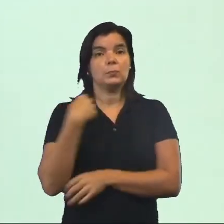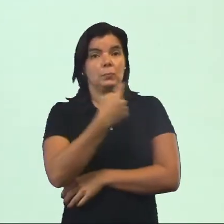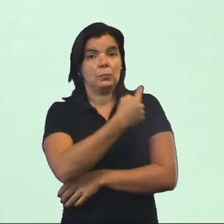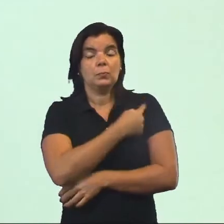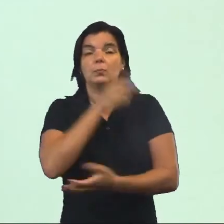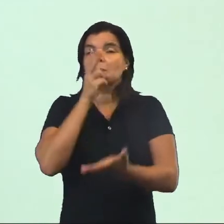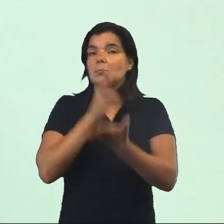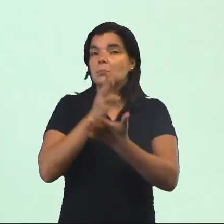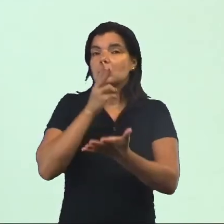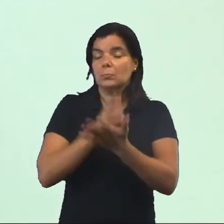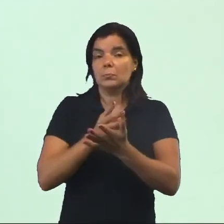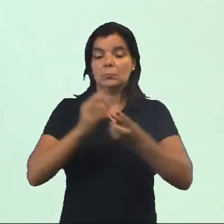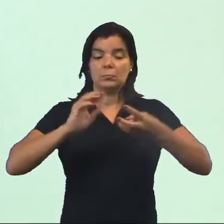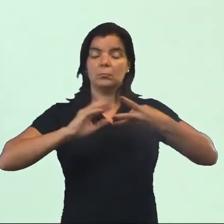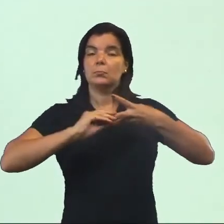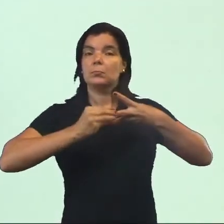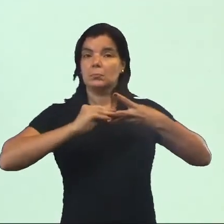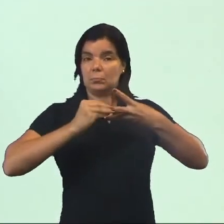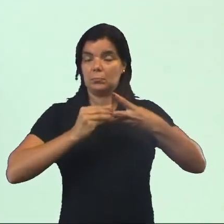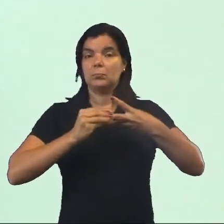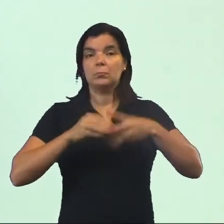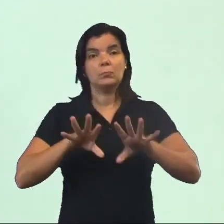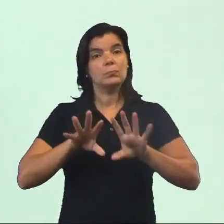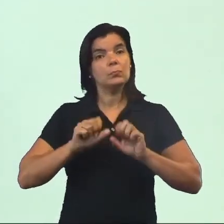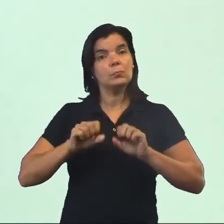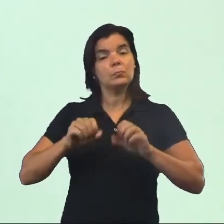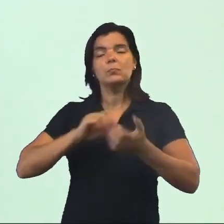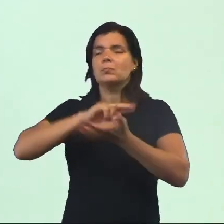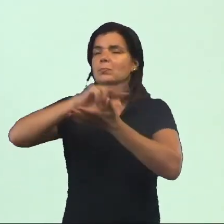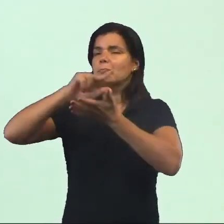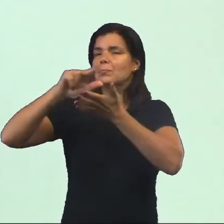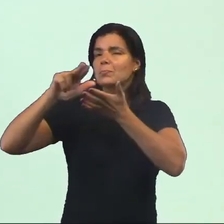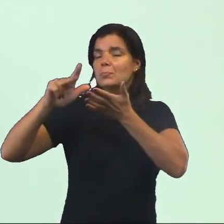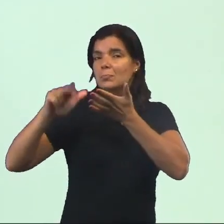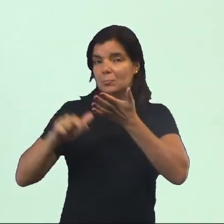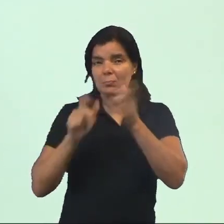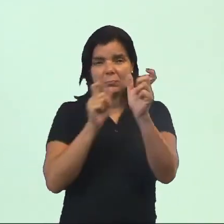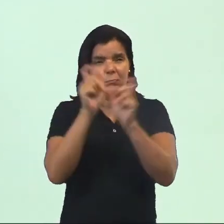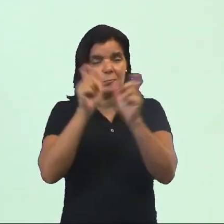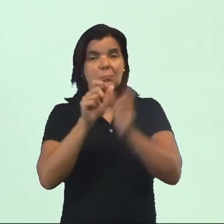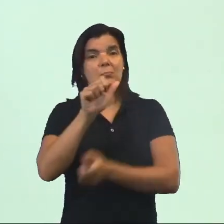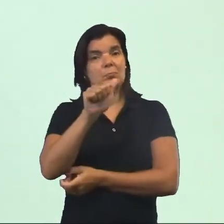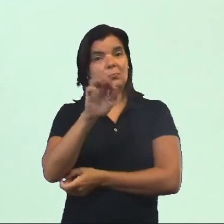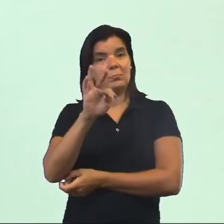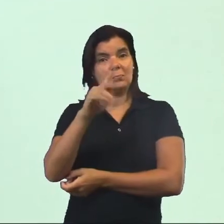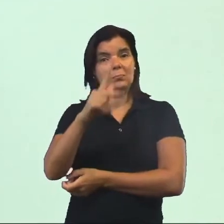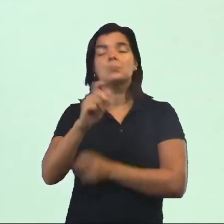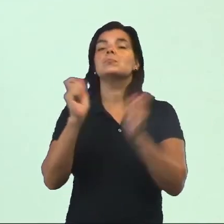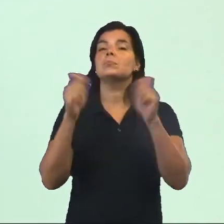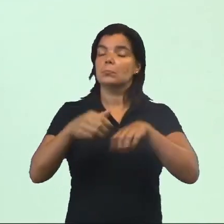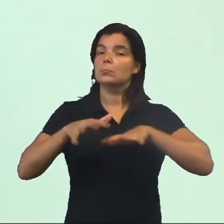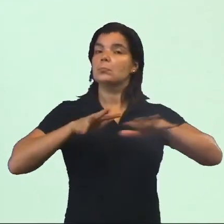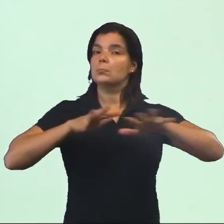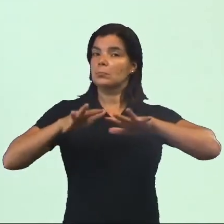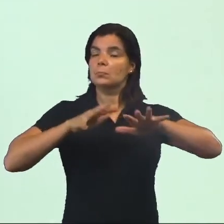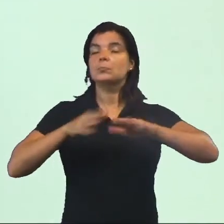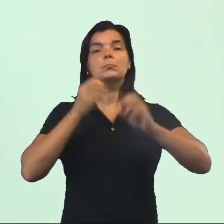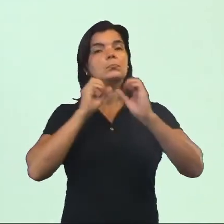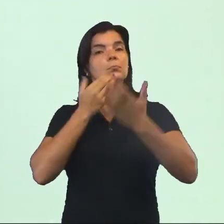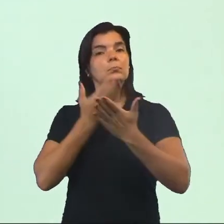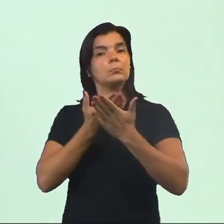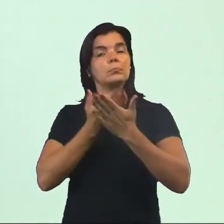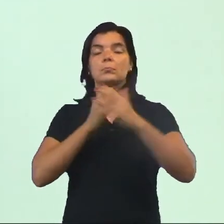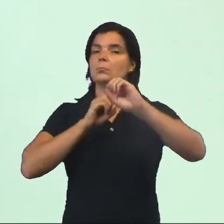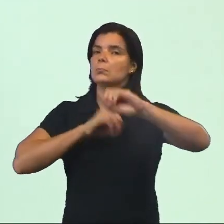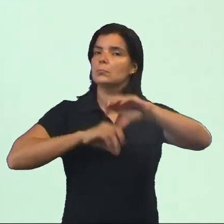a todo momento, as nossas células estão consumindo milhões de unidades de ATP, tá? Para que eu esteja aqui dando aula